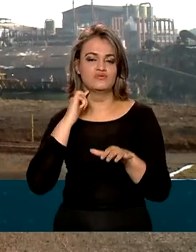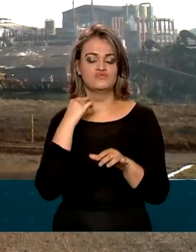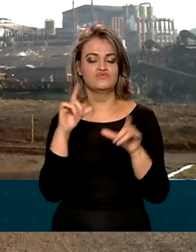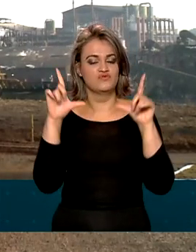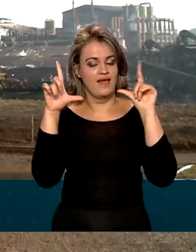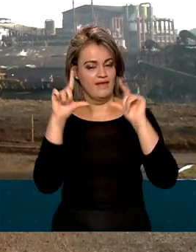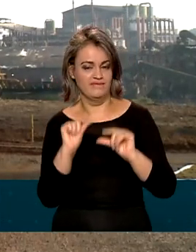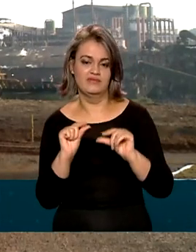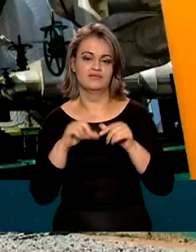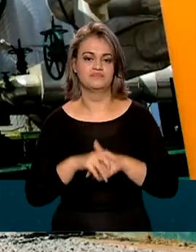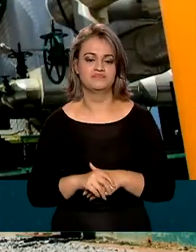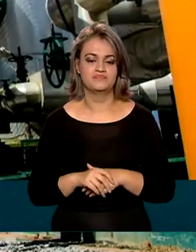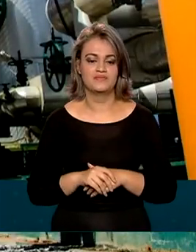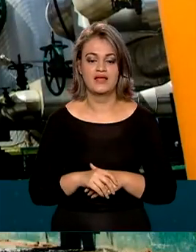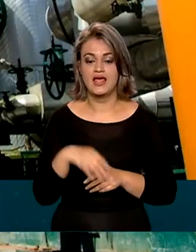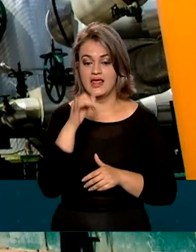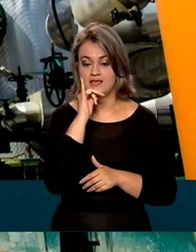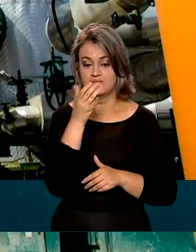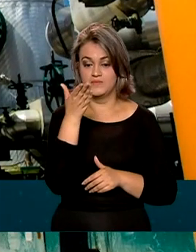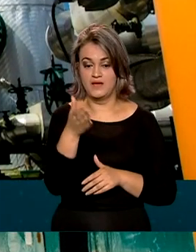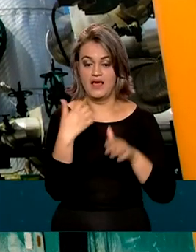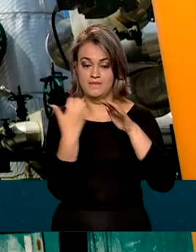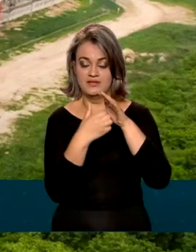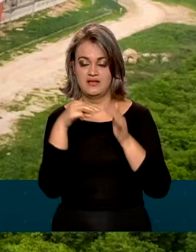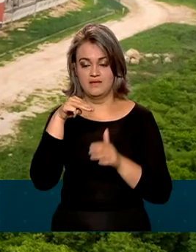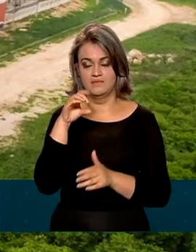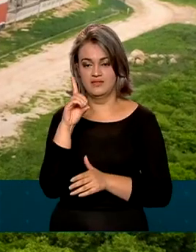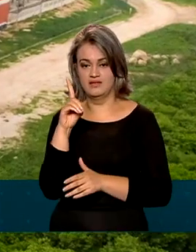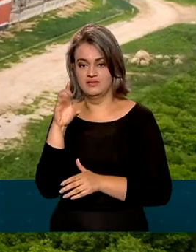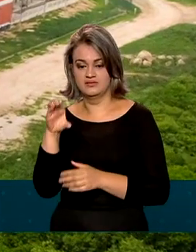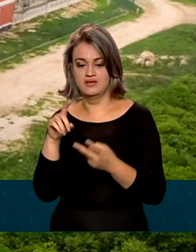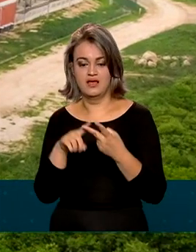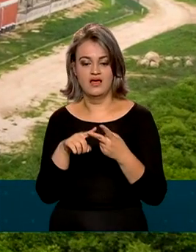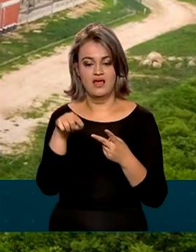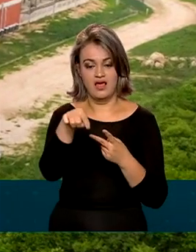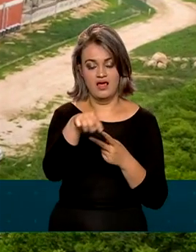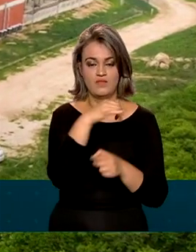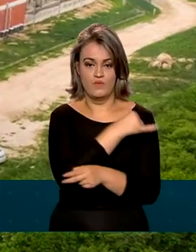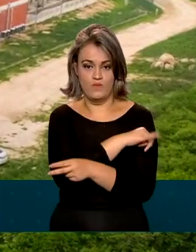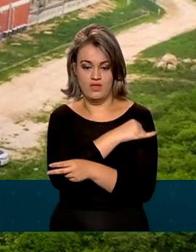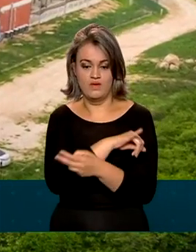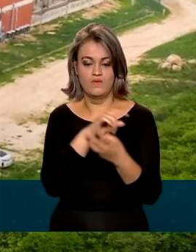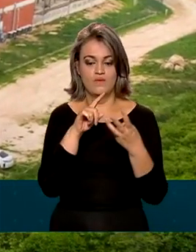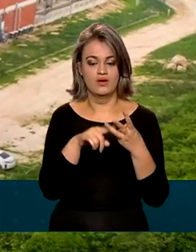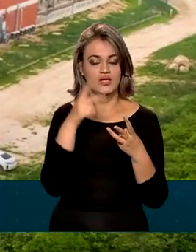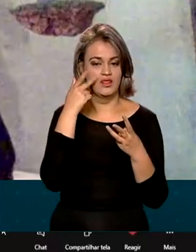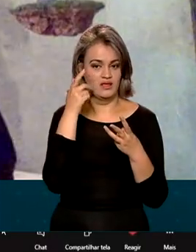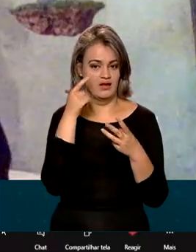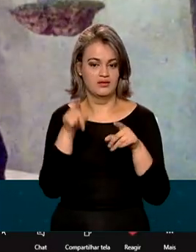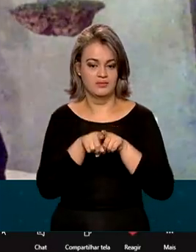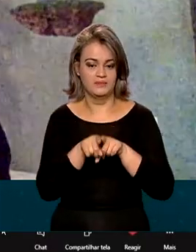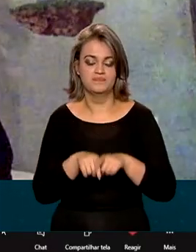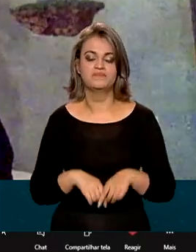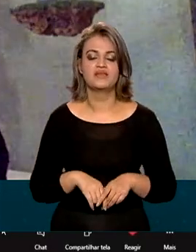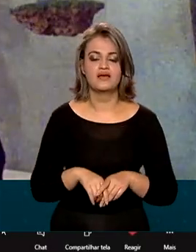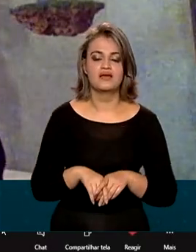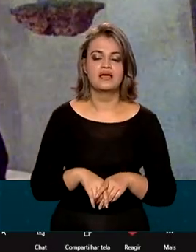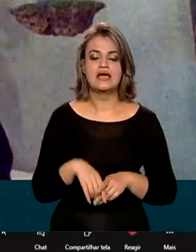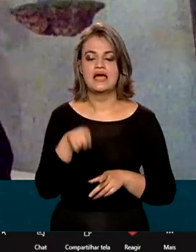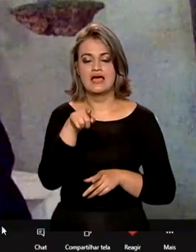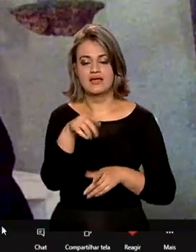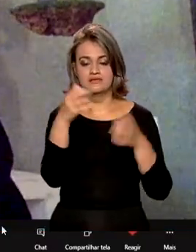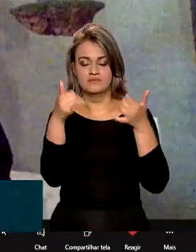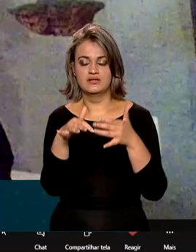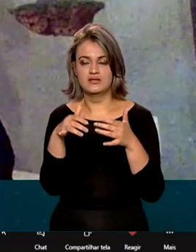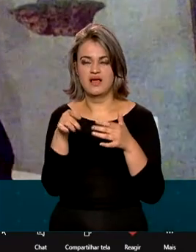carbônico na atmosfera, como a empresa MDC, com usinas no Rio de Janeiro e Ceará. A nossa planta em